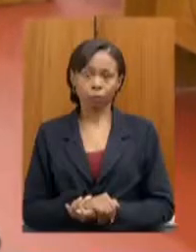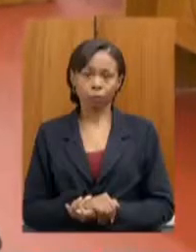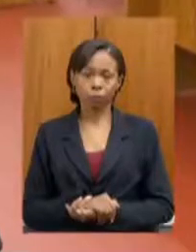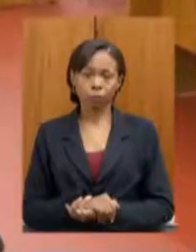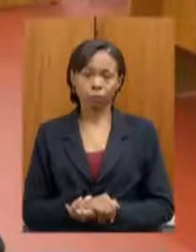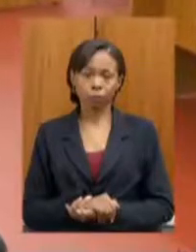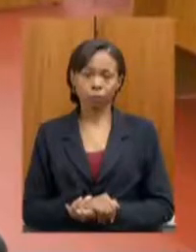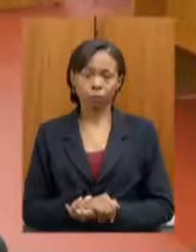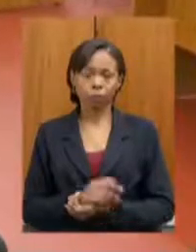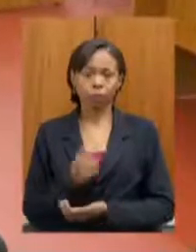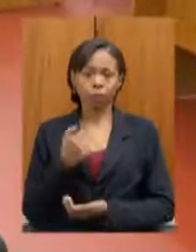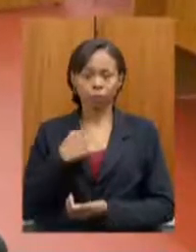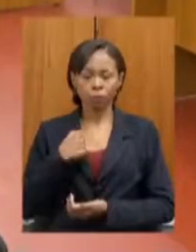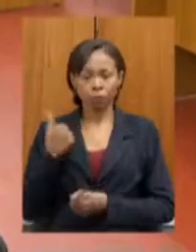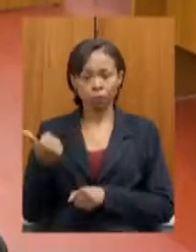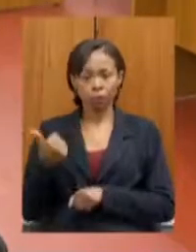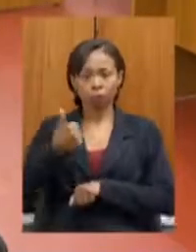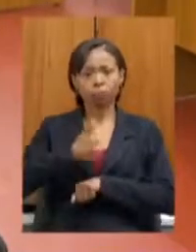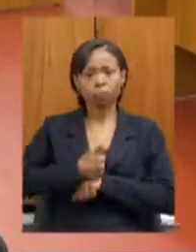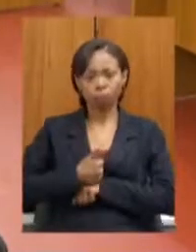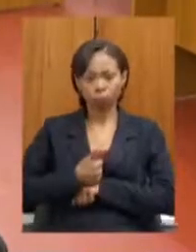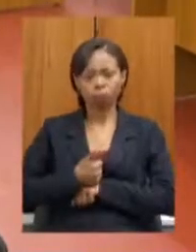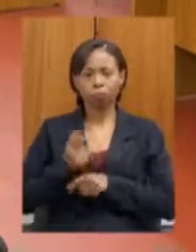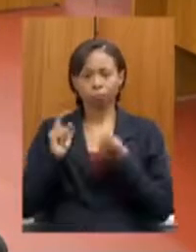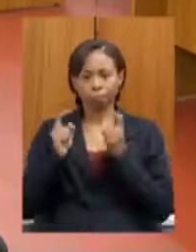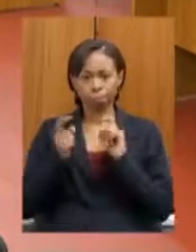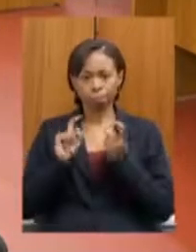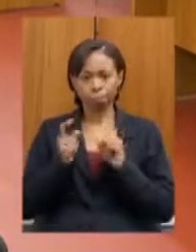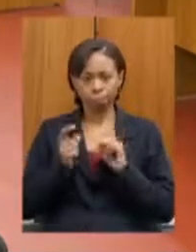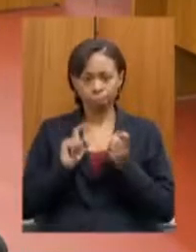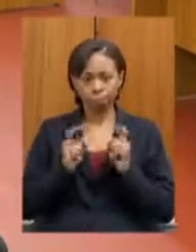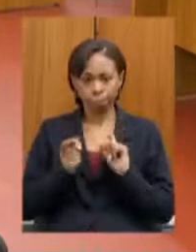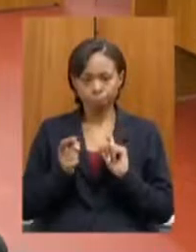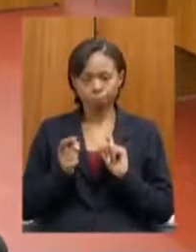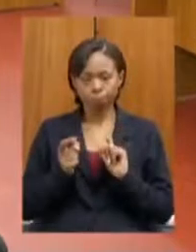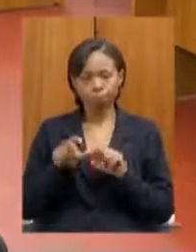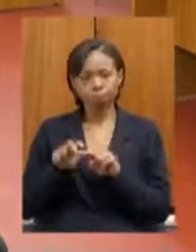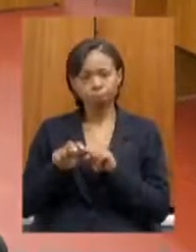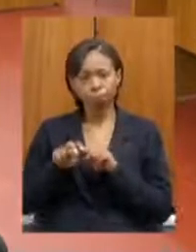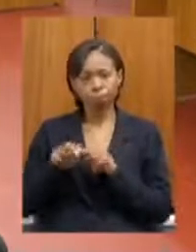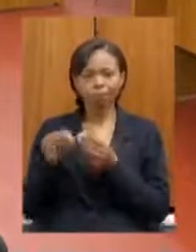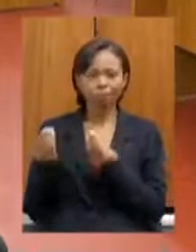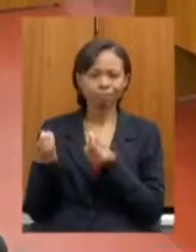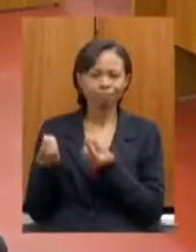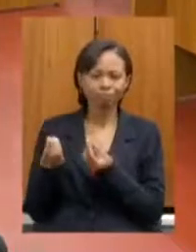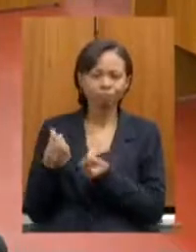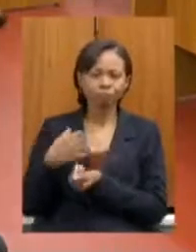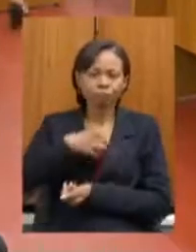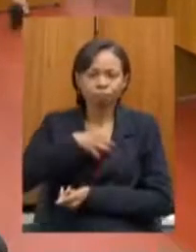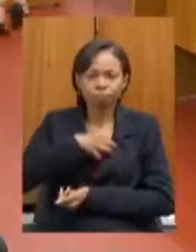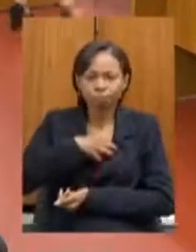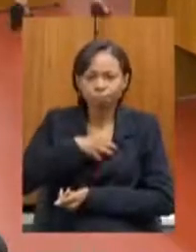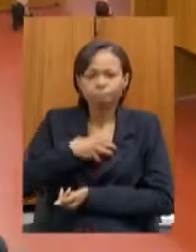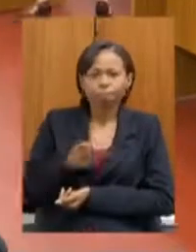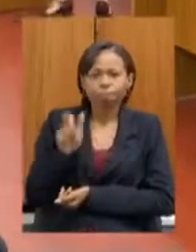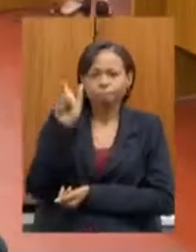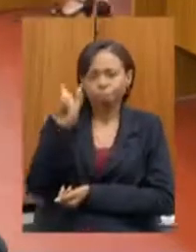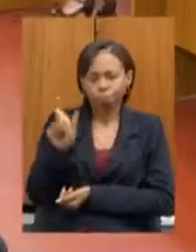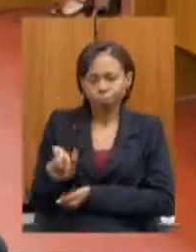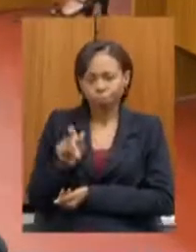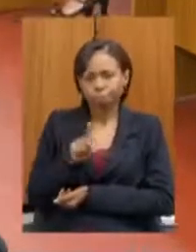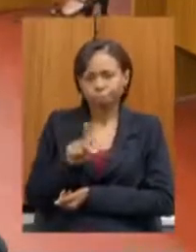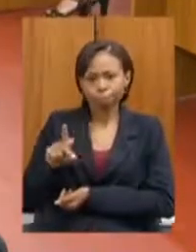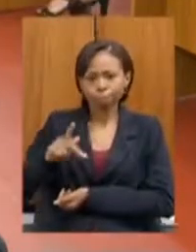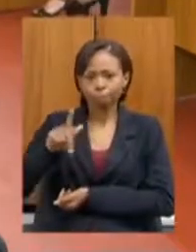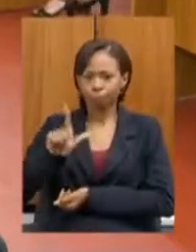Assumindo aqui os trabalhos, nessa situação delicada, nosso caríssimo presidente